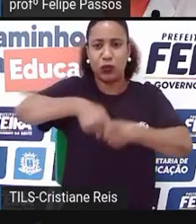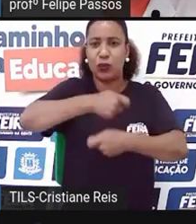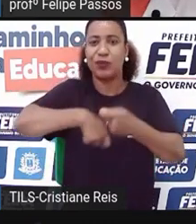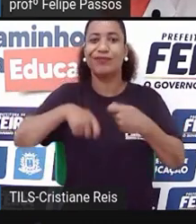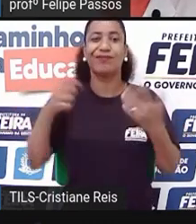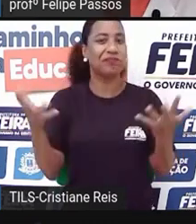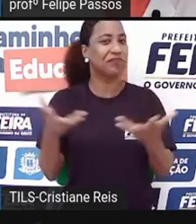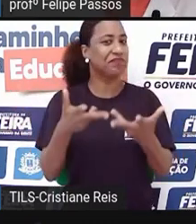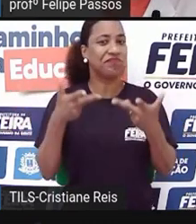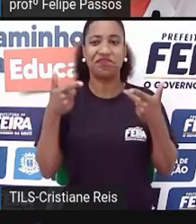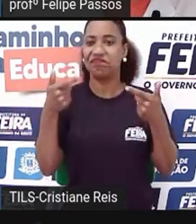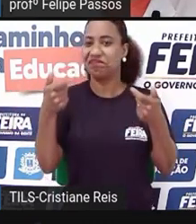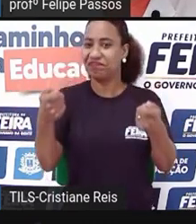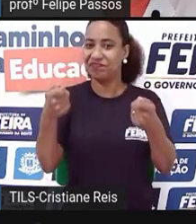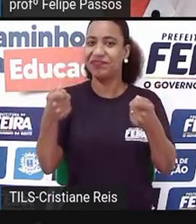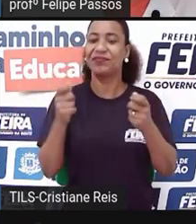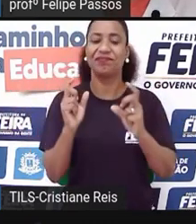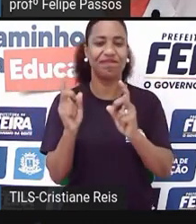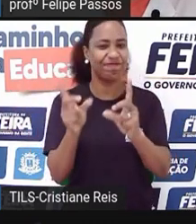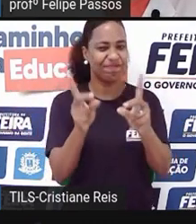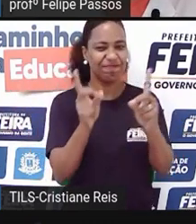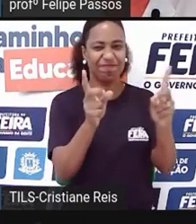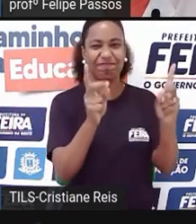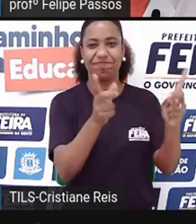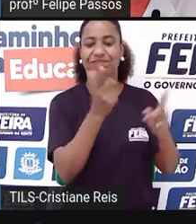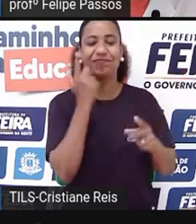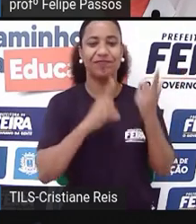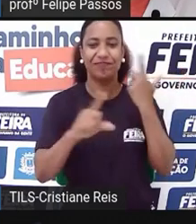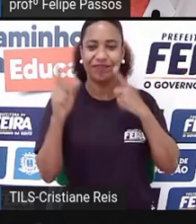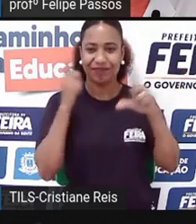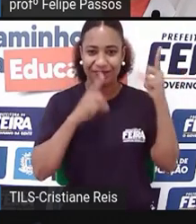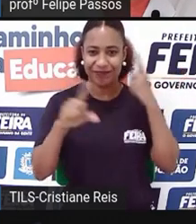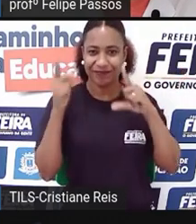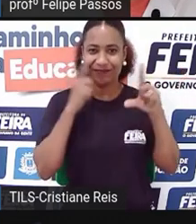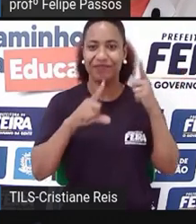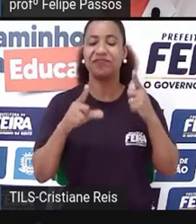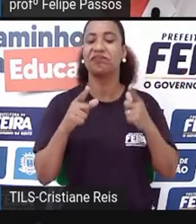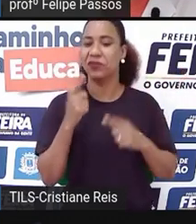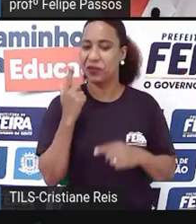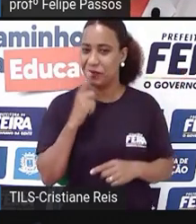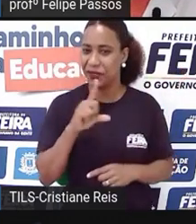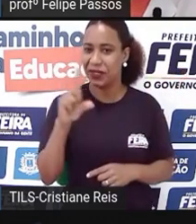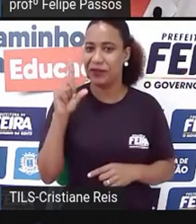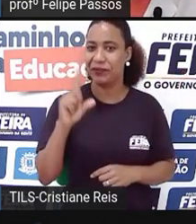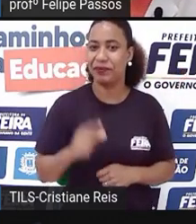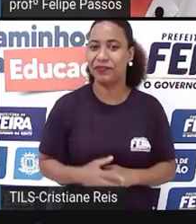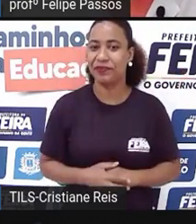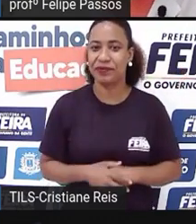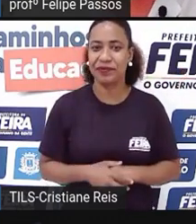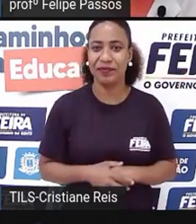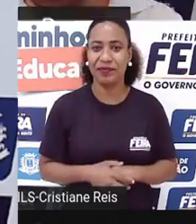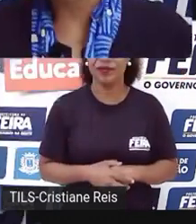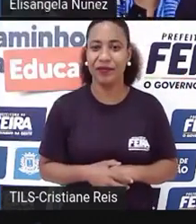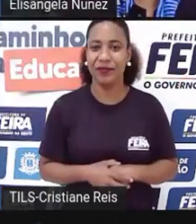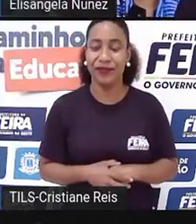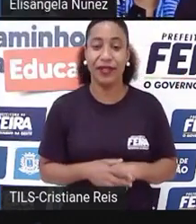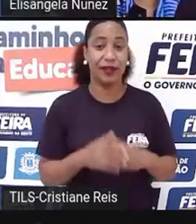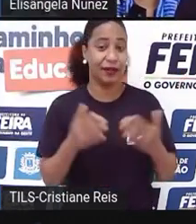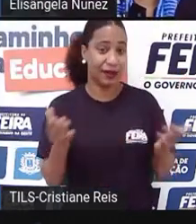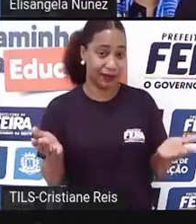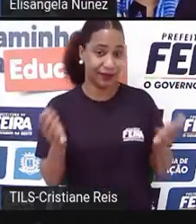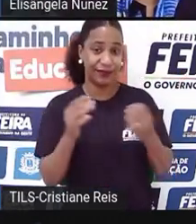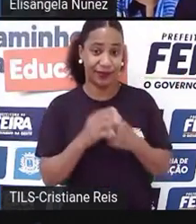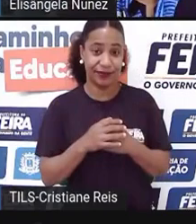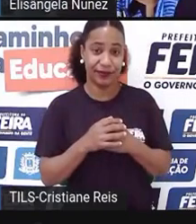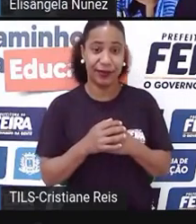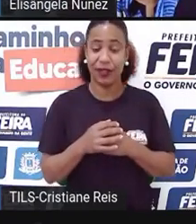de lidar com todos esses aspectos que nós vemos falando aqui. Então, não adianta pegar, você vendeu